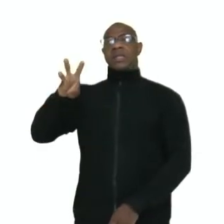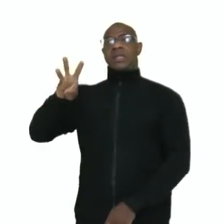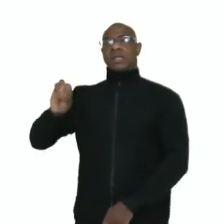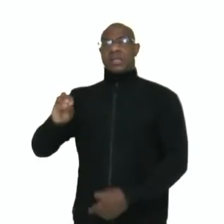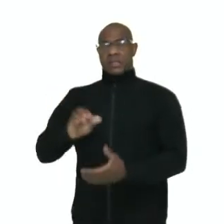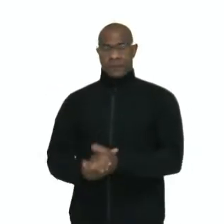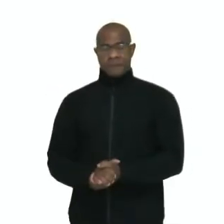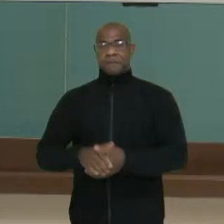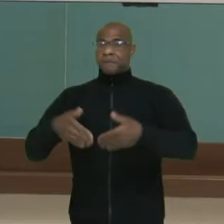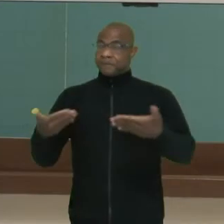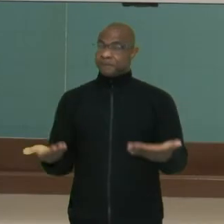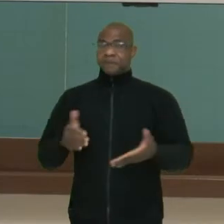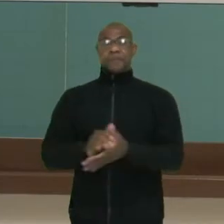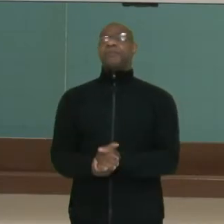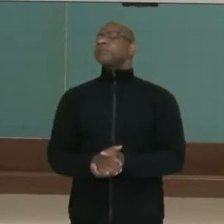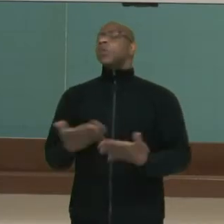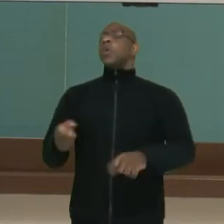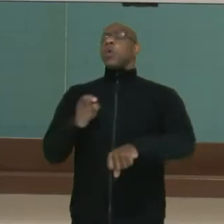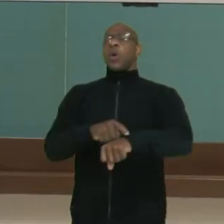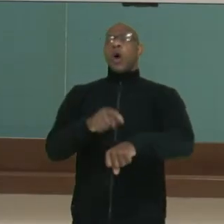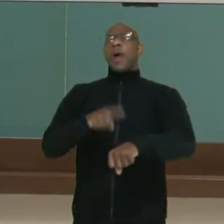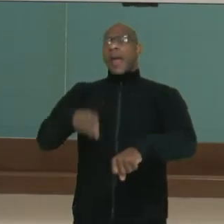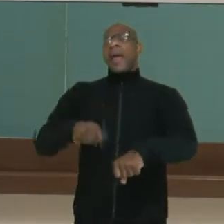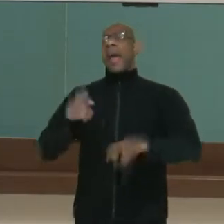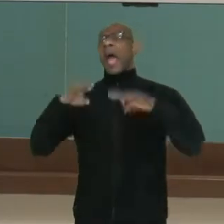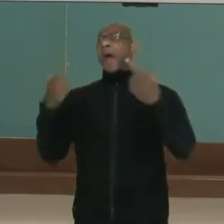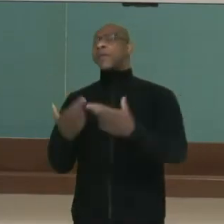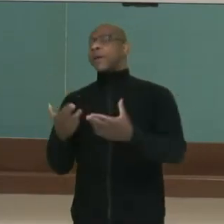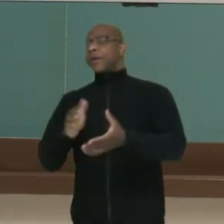is the meeting? Que hora que é a reunião?